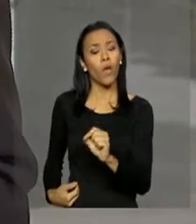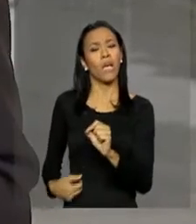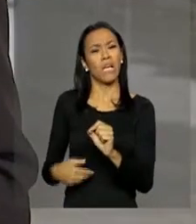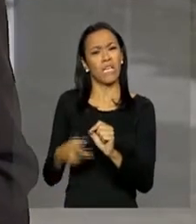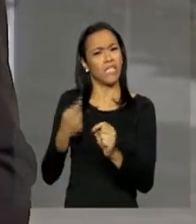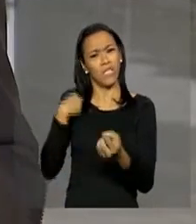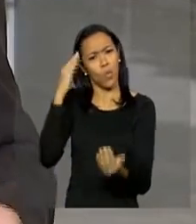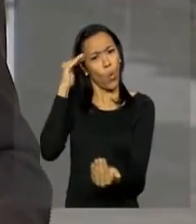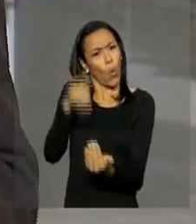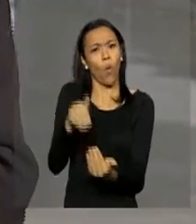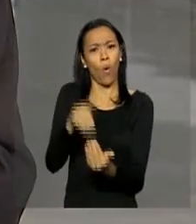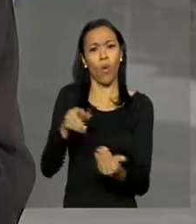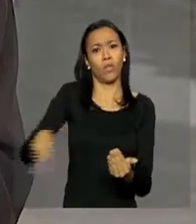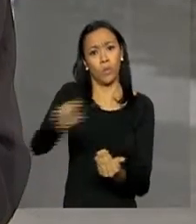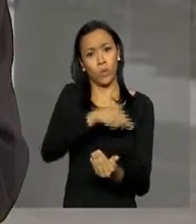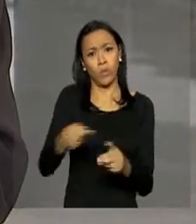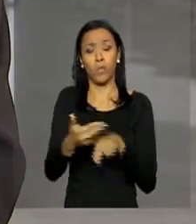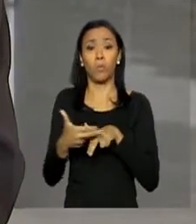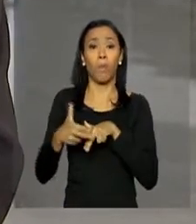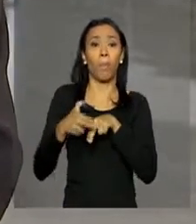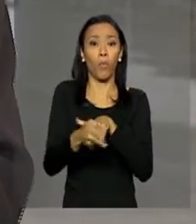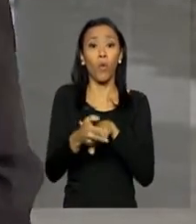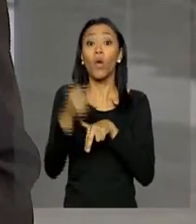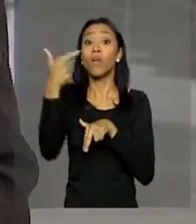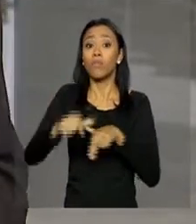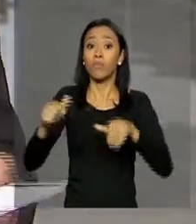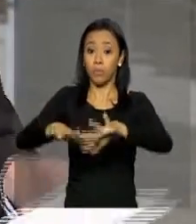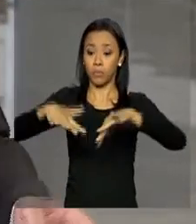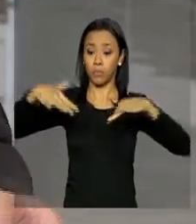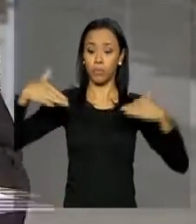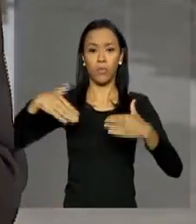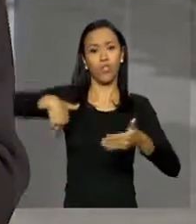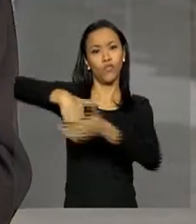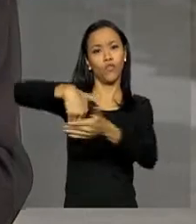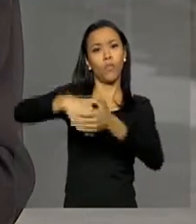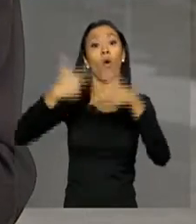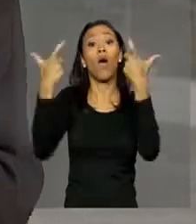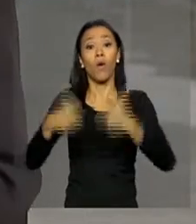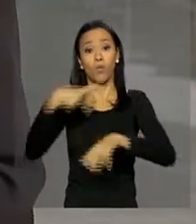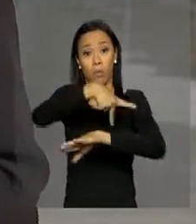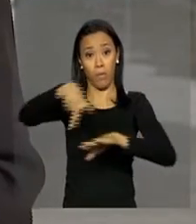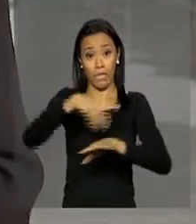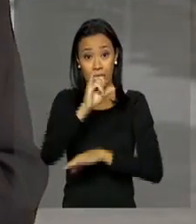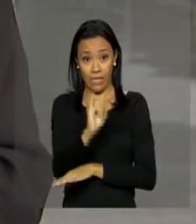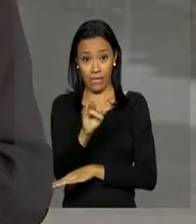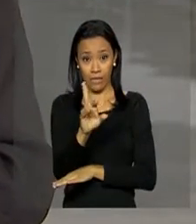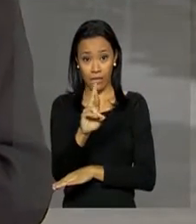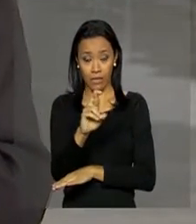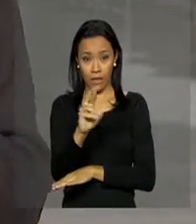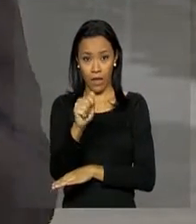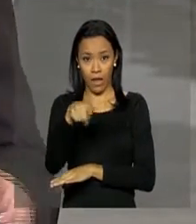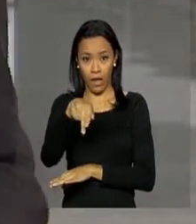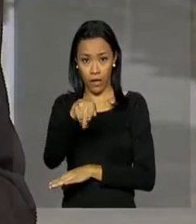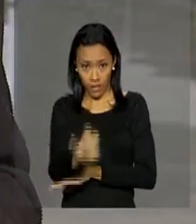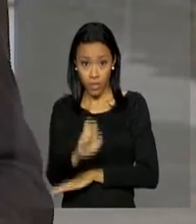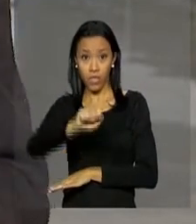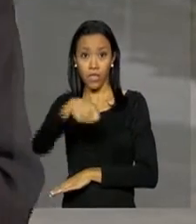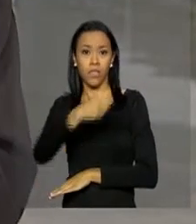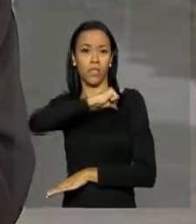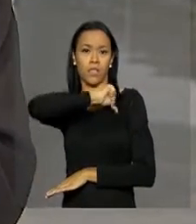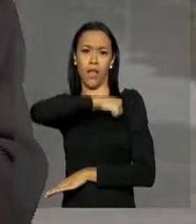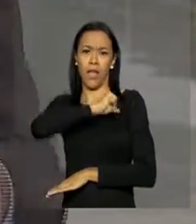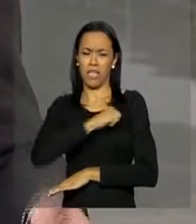condenação ao atentado ocorrido num estádio no Iraque na última sexta-feira, que resultou em mais de 25